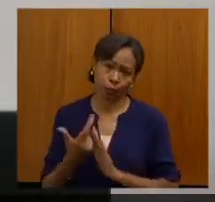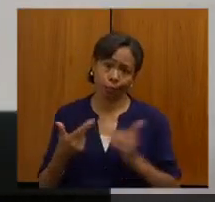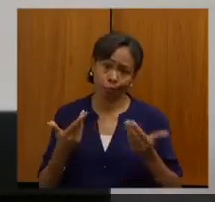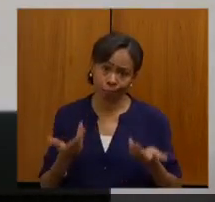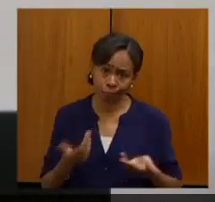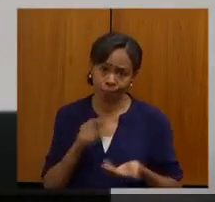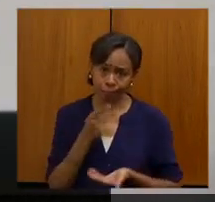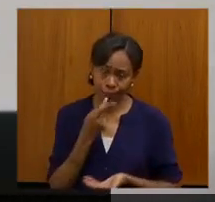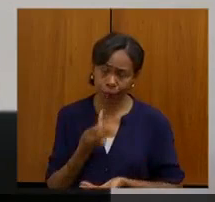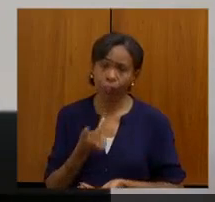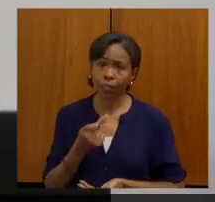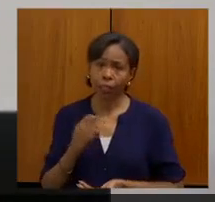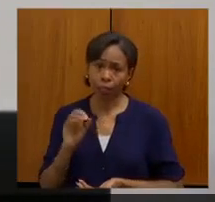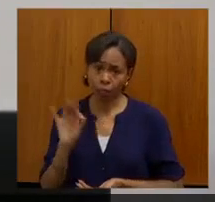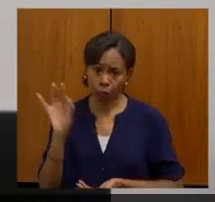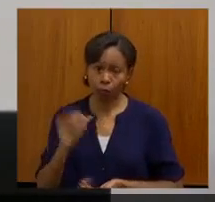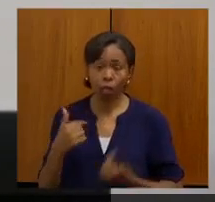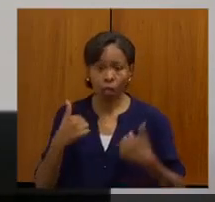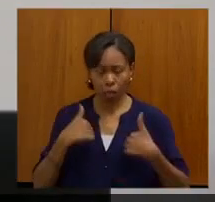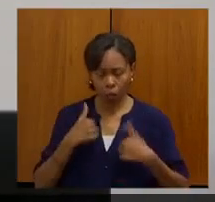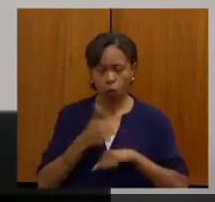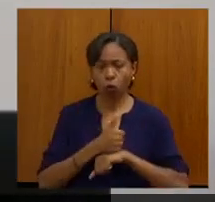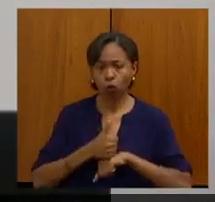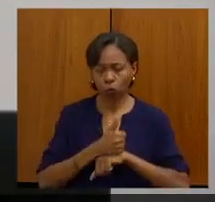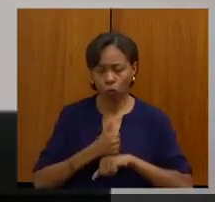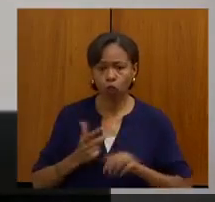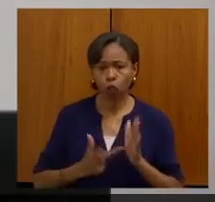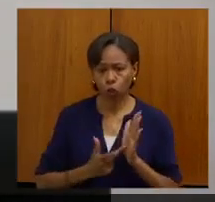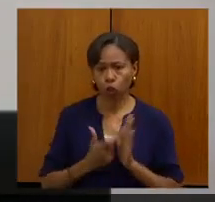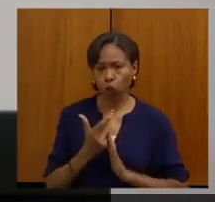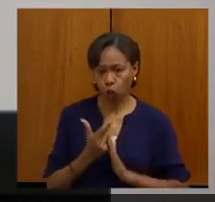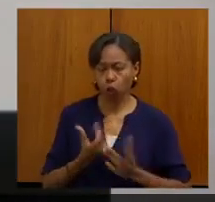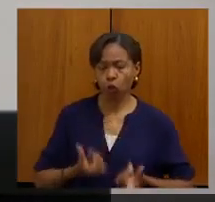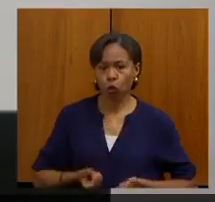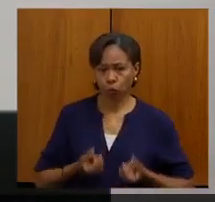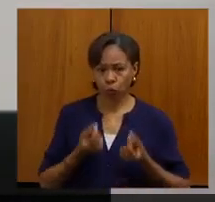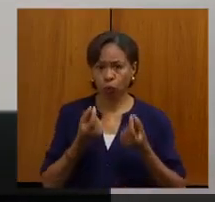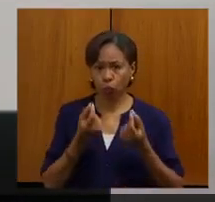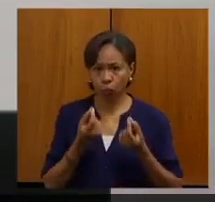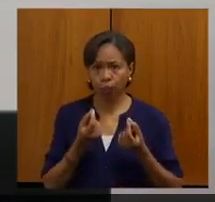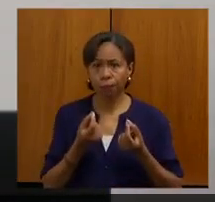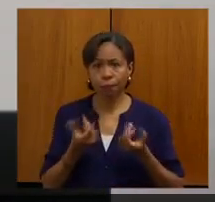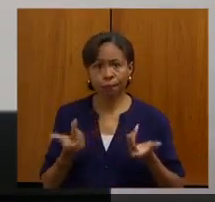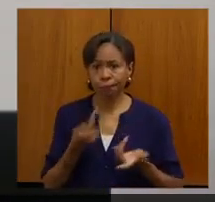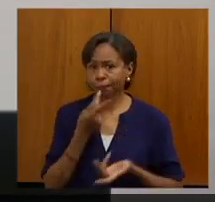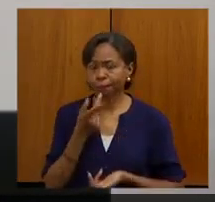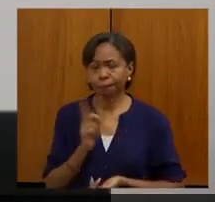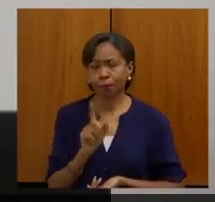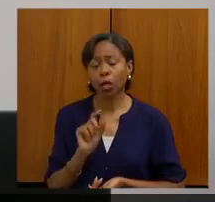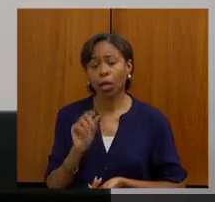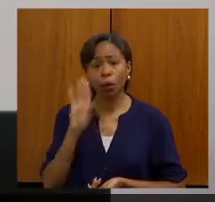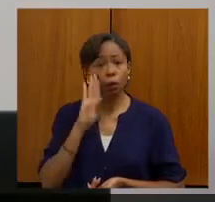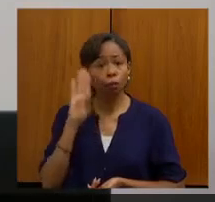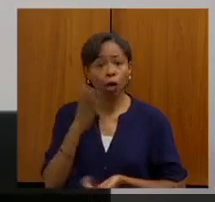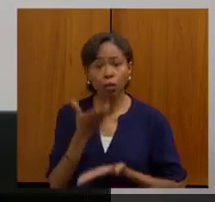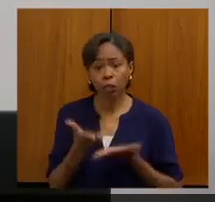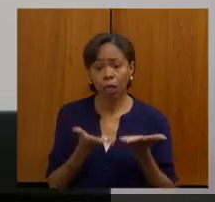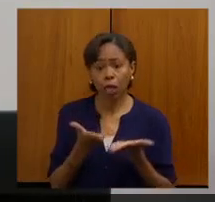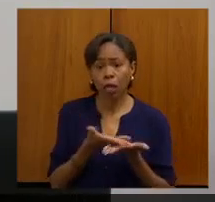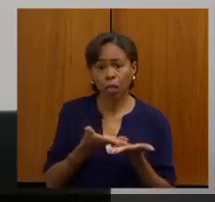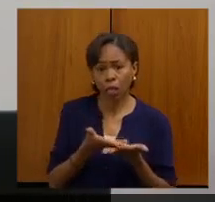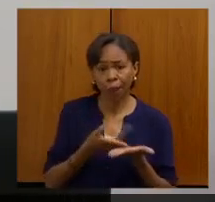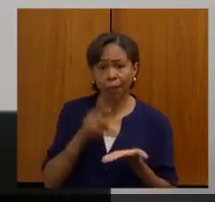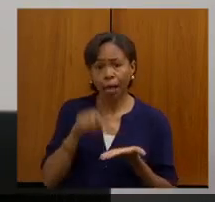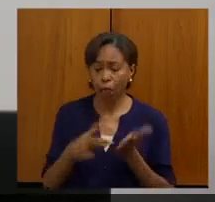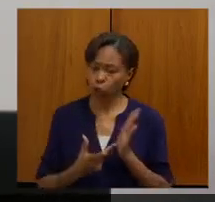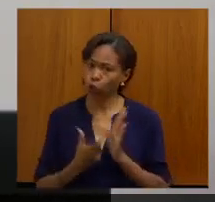sou oncologista, é claro, cirurgião, não vou dizer aqui que o principal tratamento para a cura do